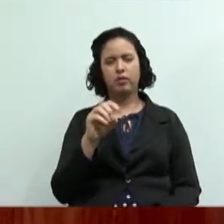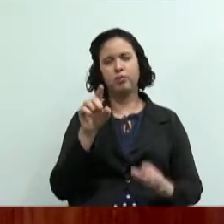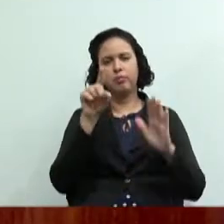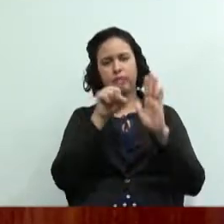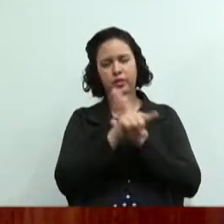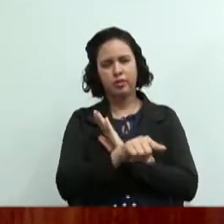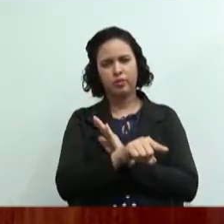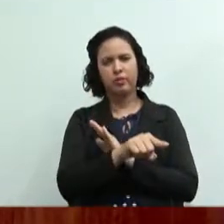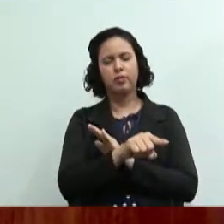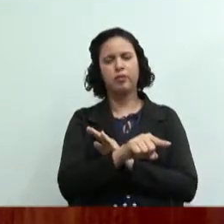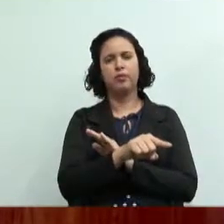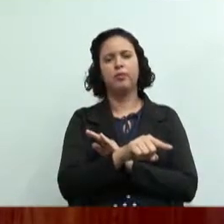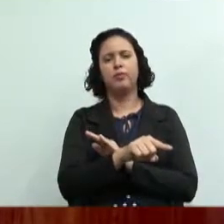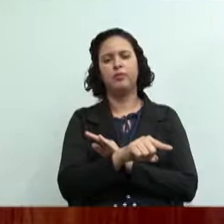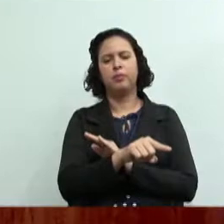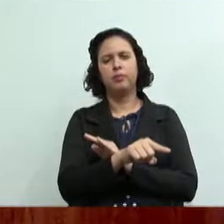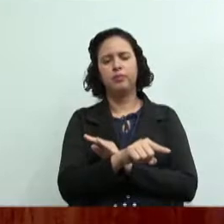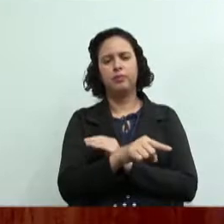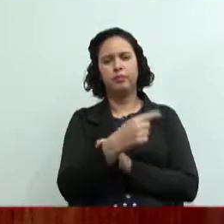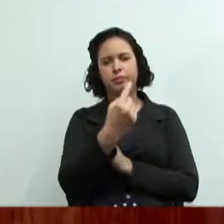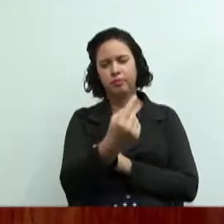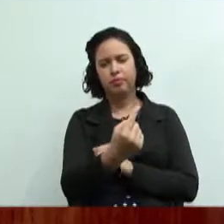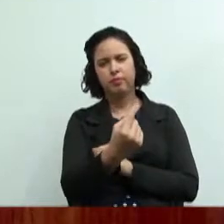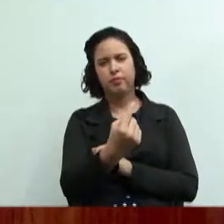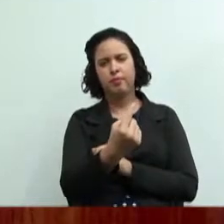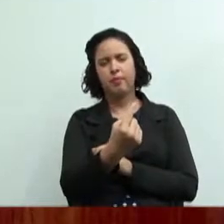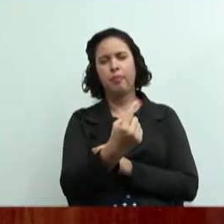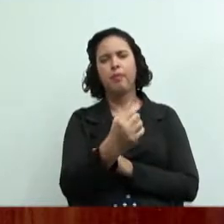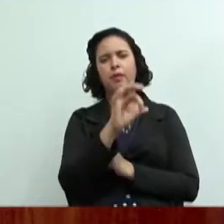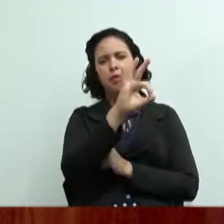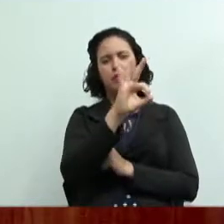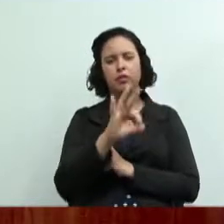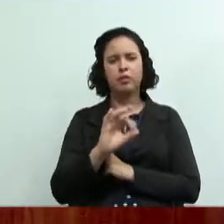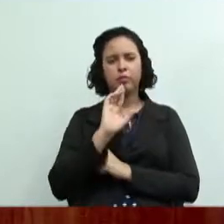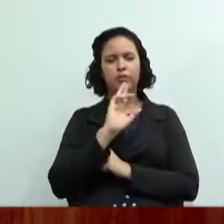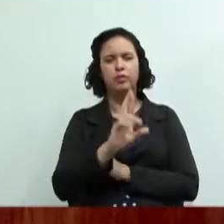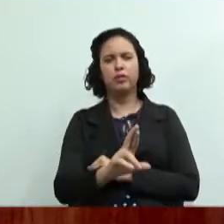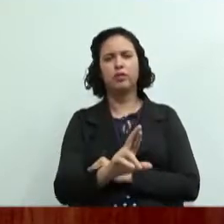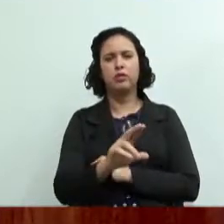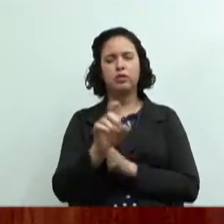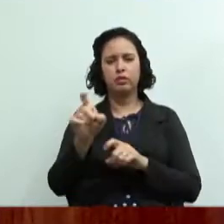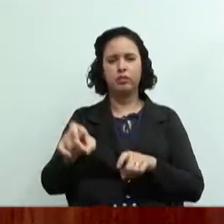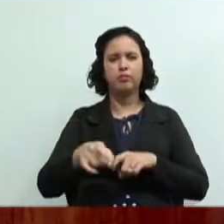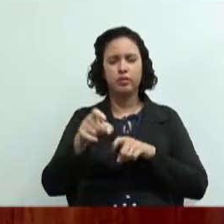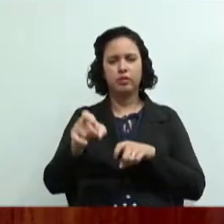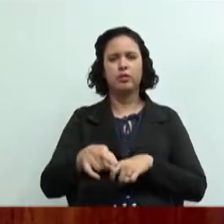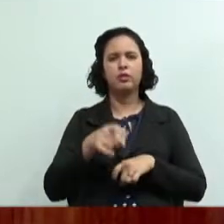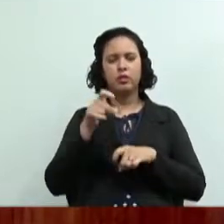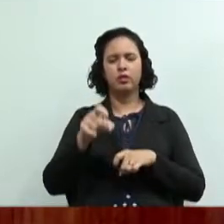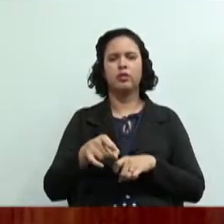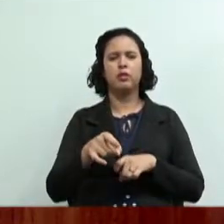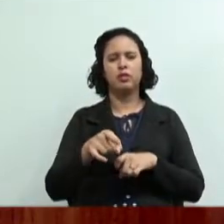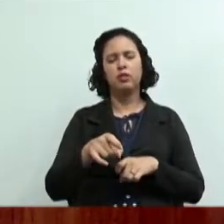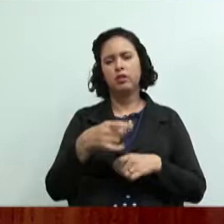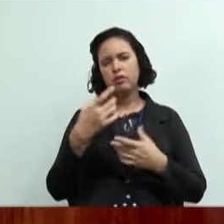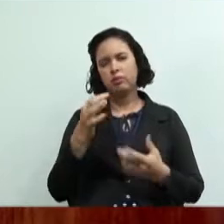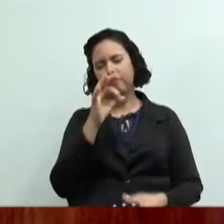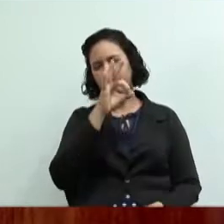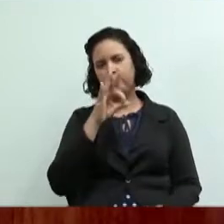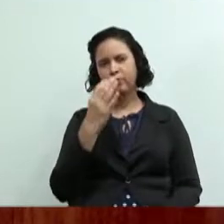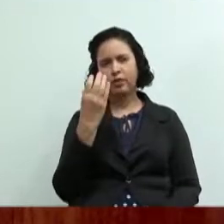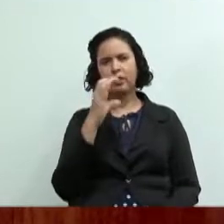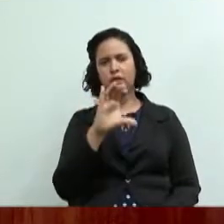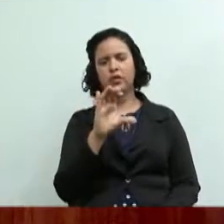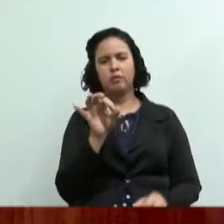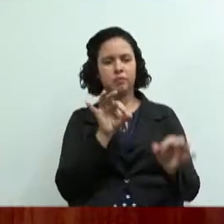qual ramo você acha que daria certo na nossa região tantos por cento disseram que é agropecuário tantos por cento disseram que é crédito vocês